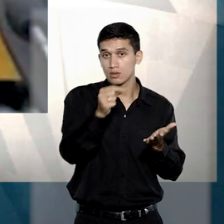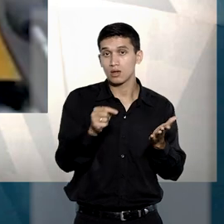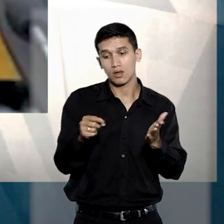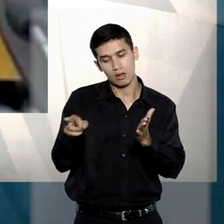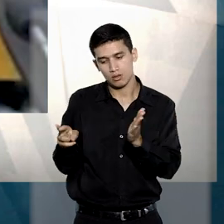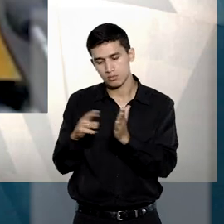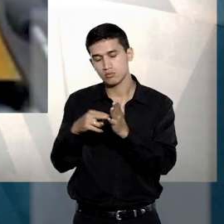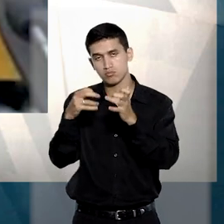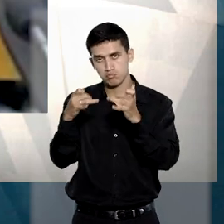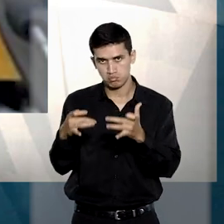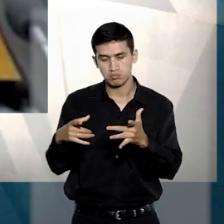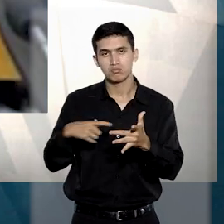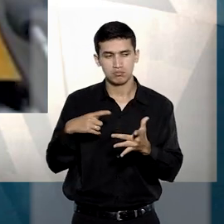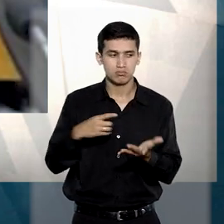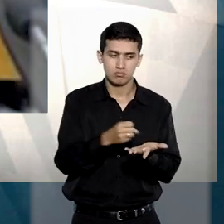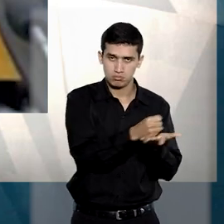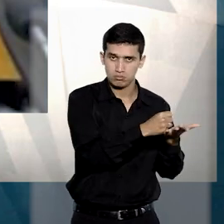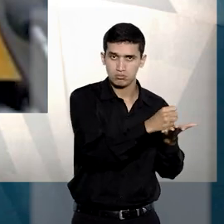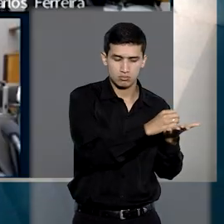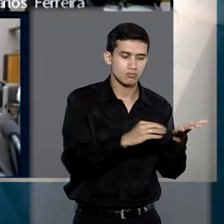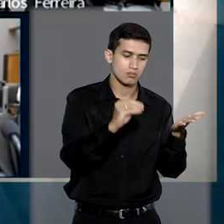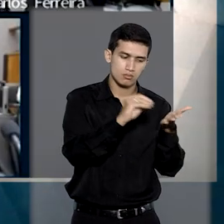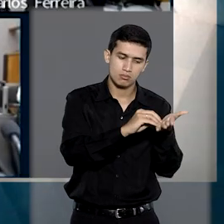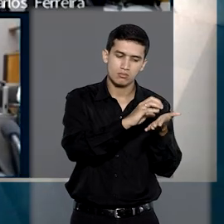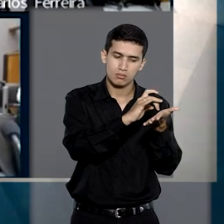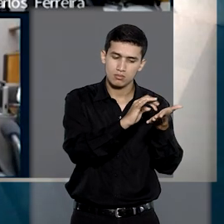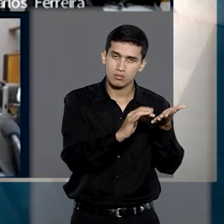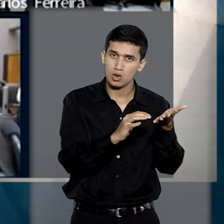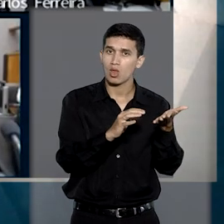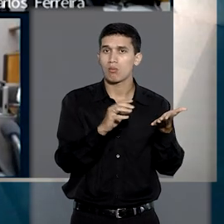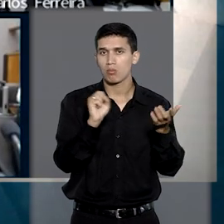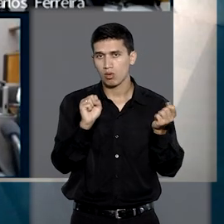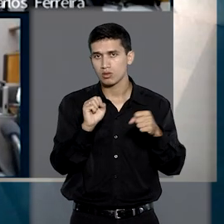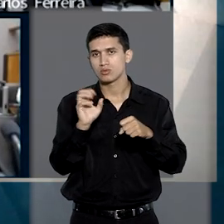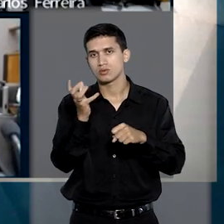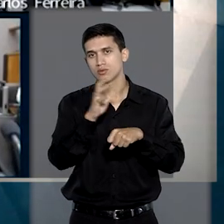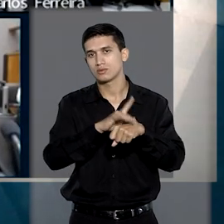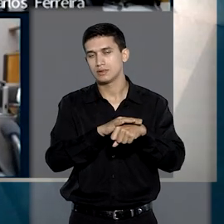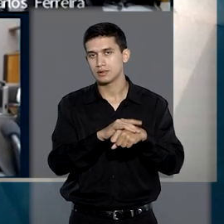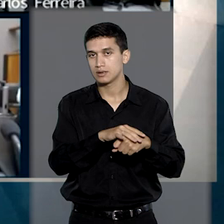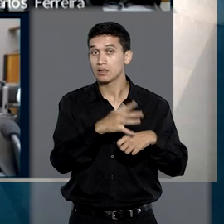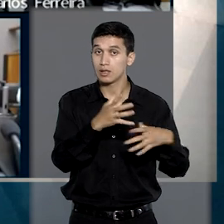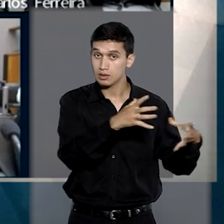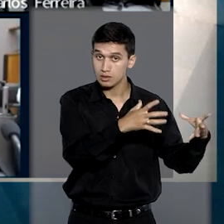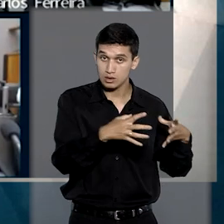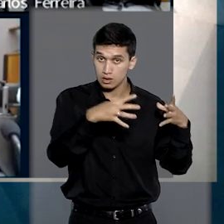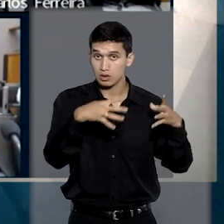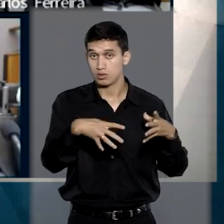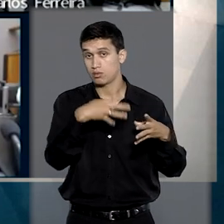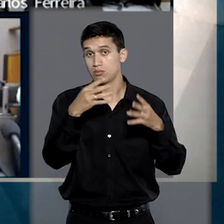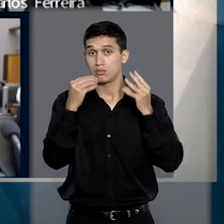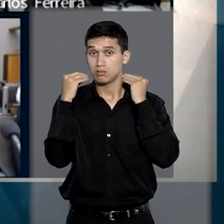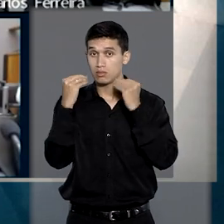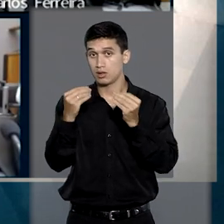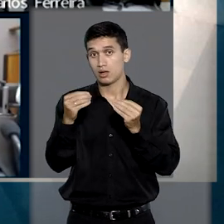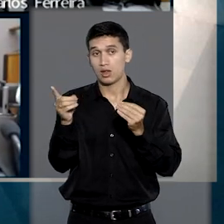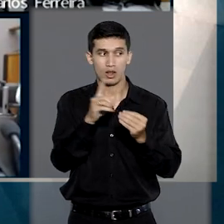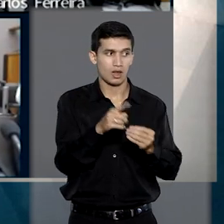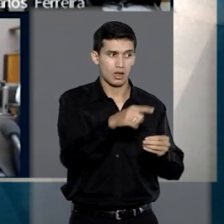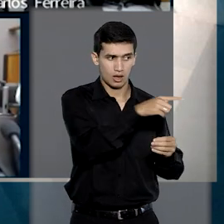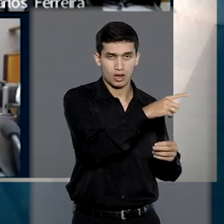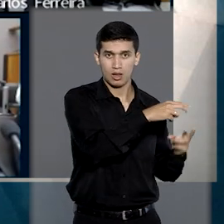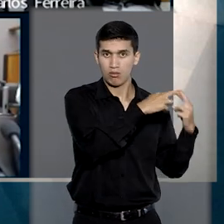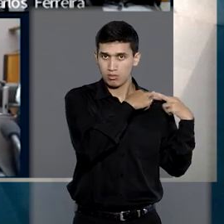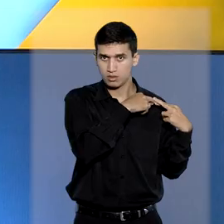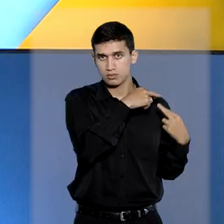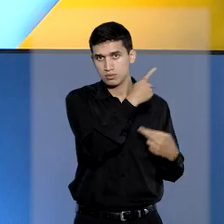relatora, foi atendida pelo laboratório. Desta forma, a quarta turma entendeu que não é cabível a responsabilização